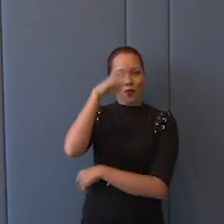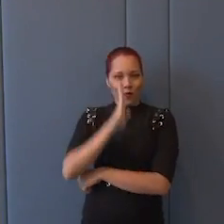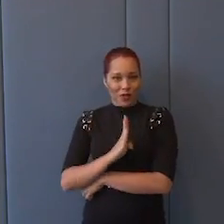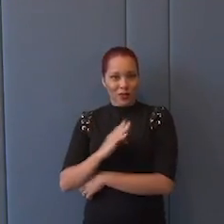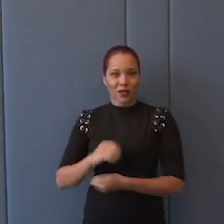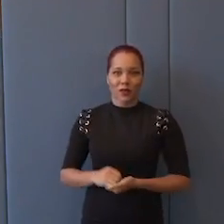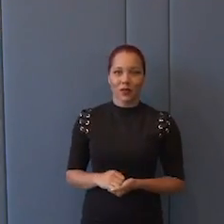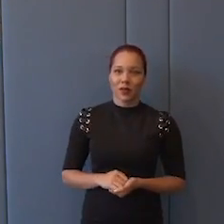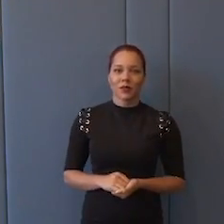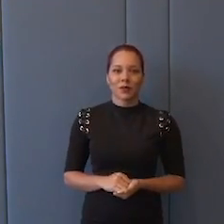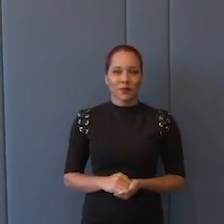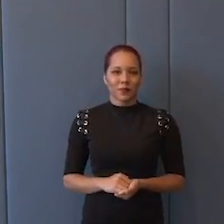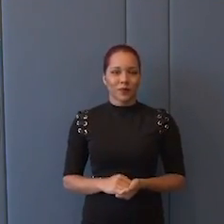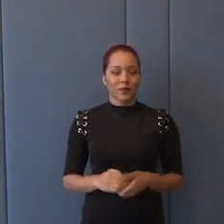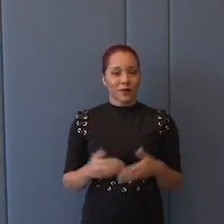Somos parte disso.